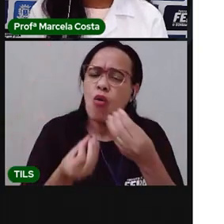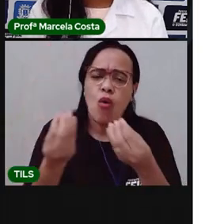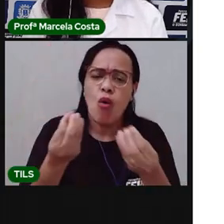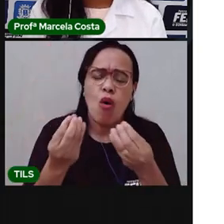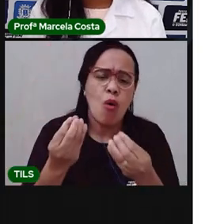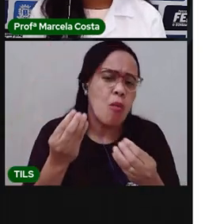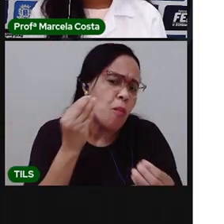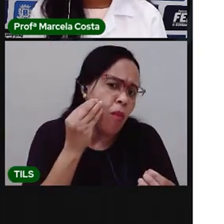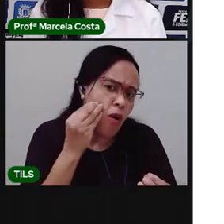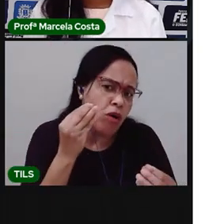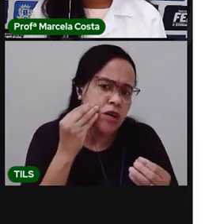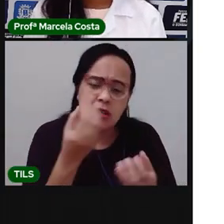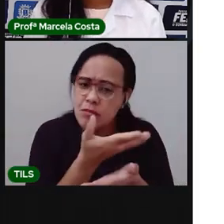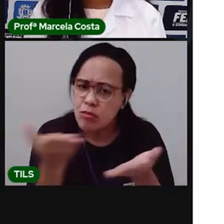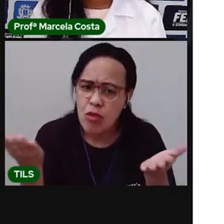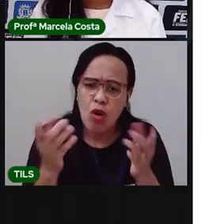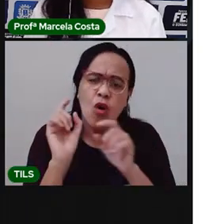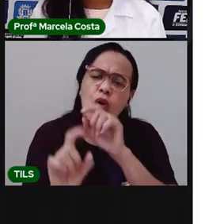mostra para a gente?